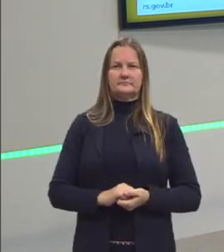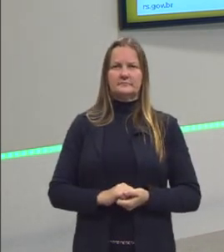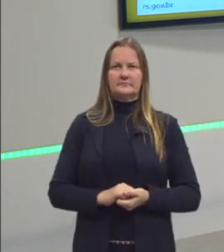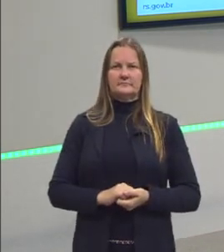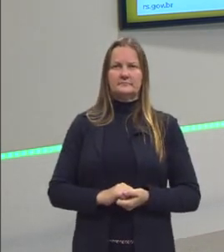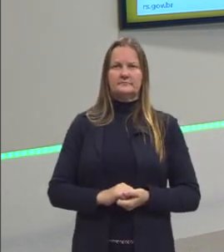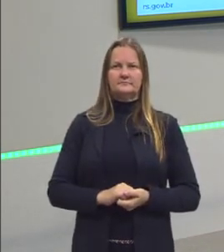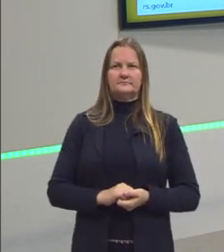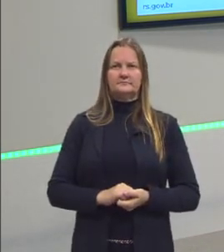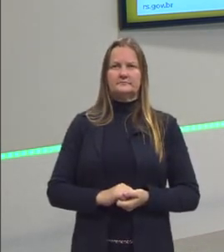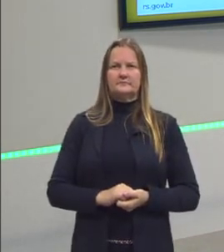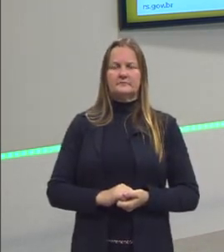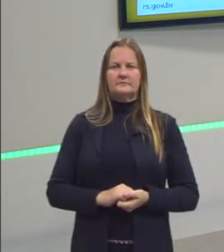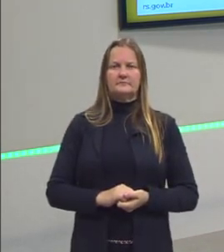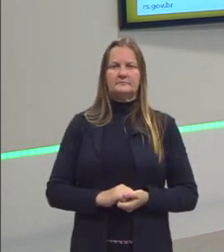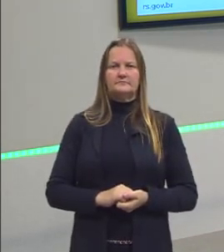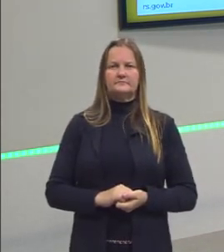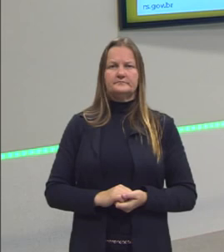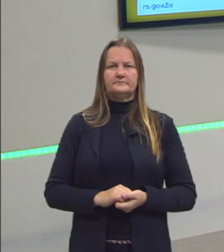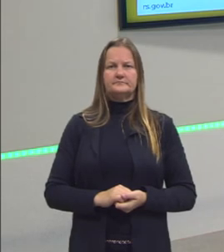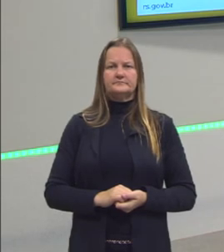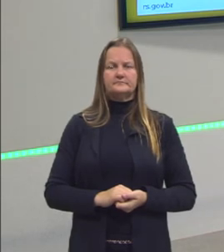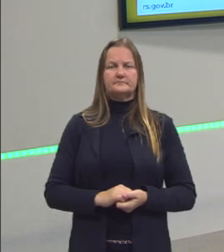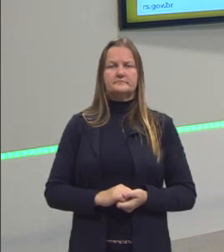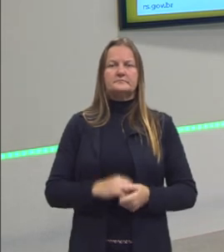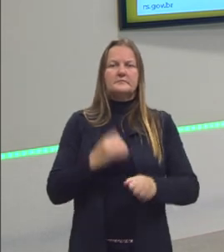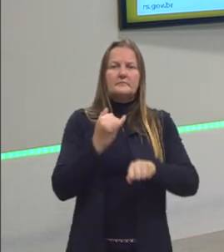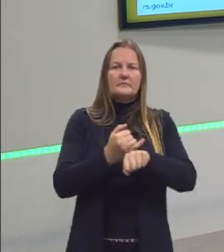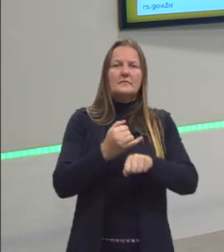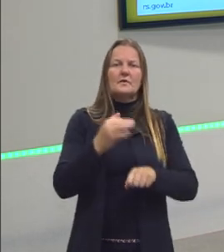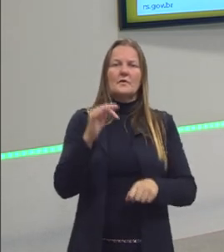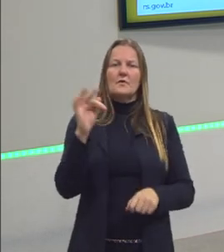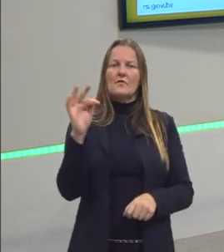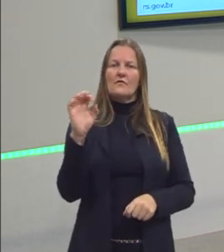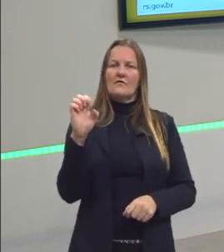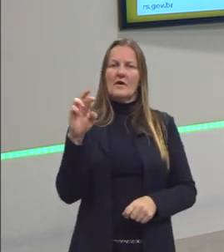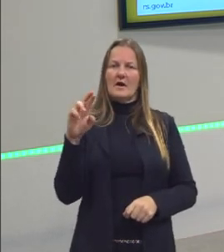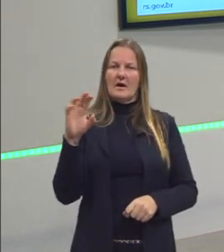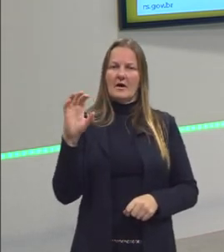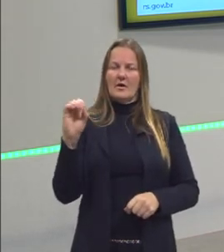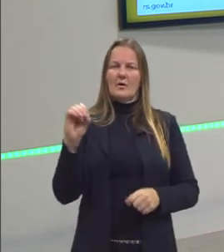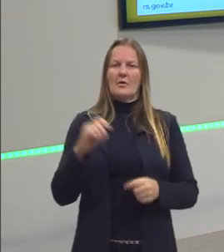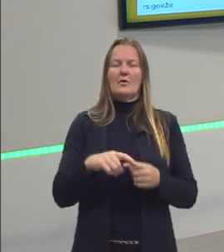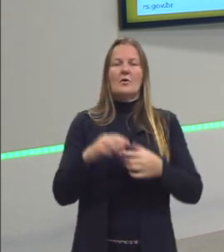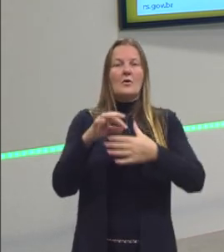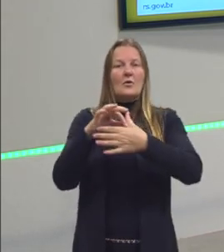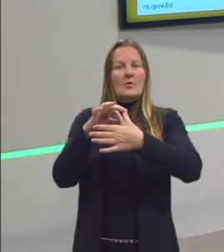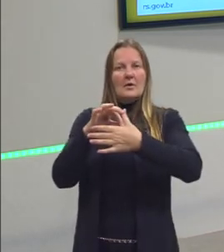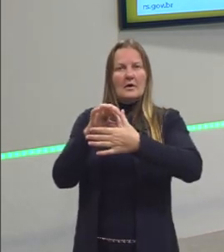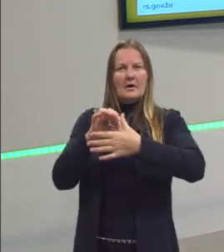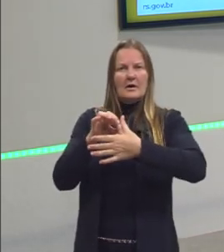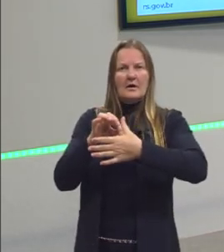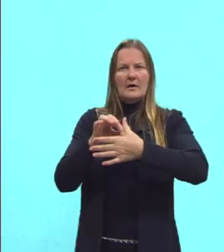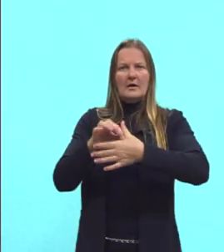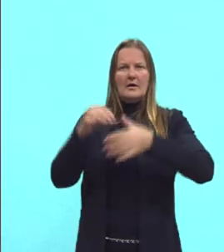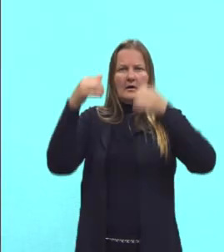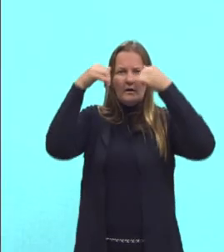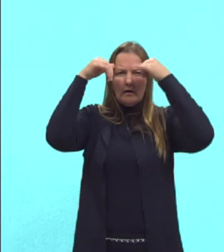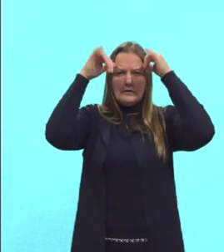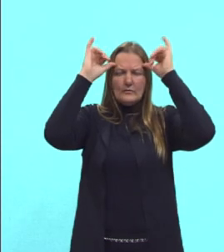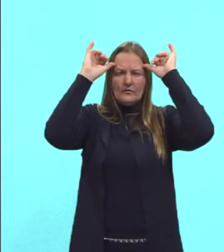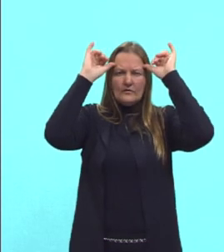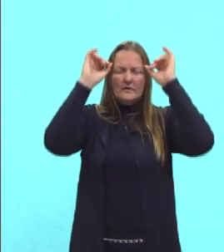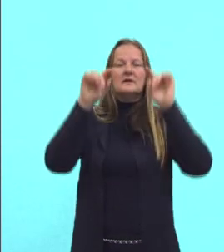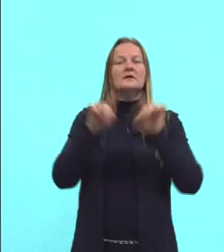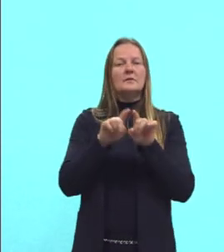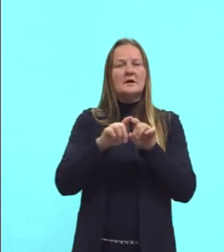questão aí de primeira ordem, né? Minério de ferro, carne, bovina, olha aqui, ó, despontando